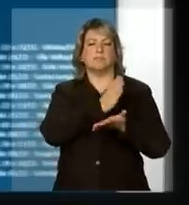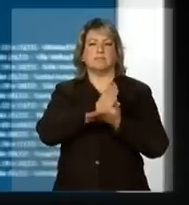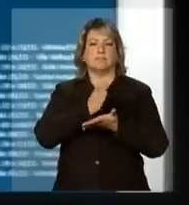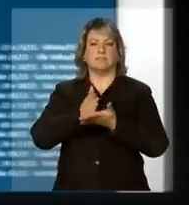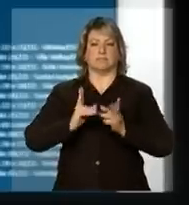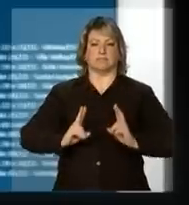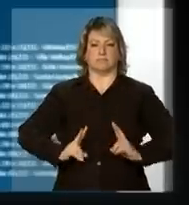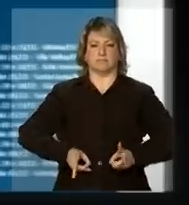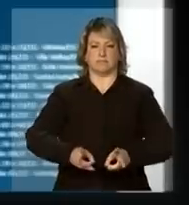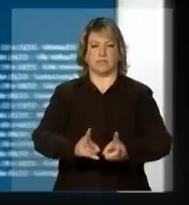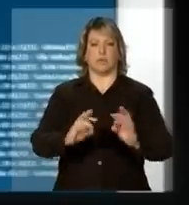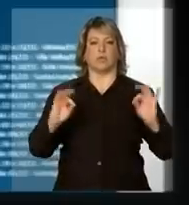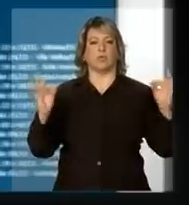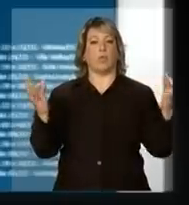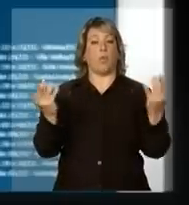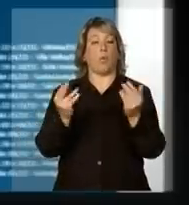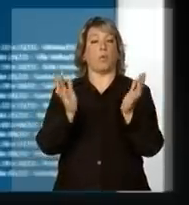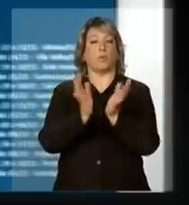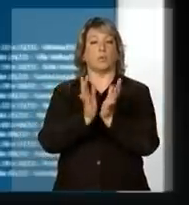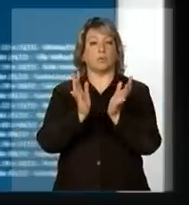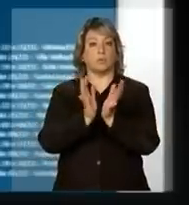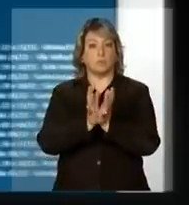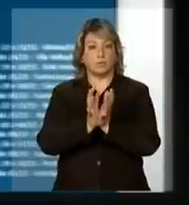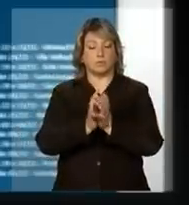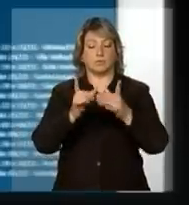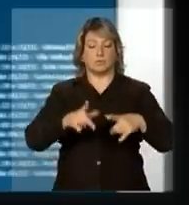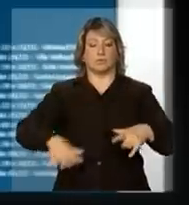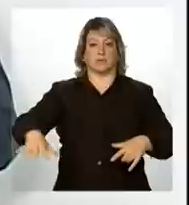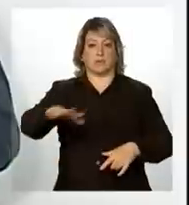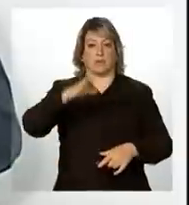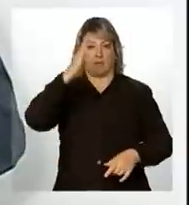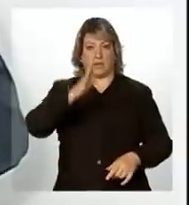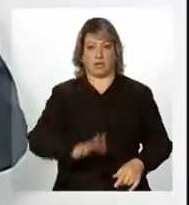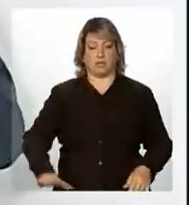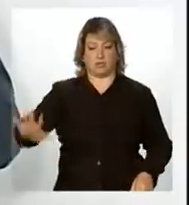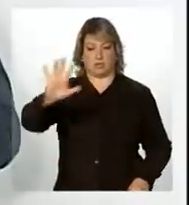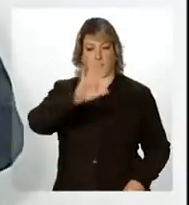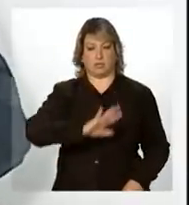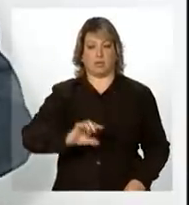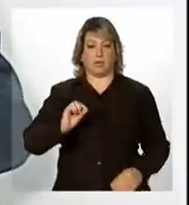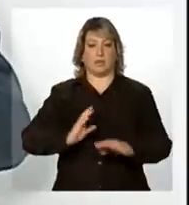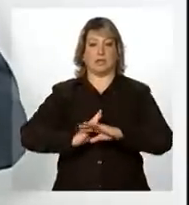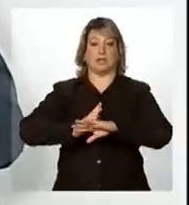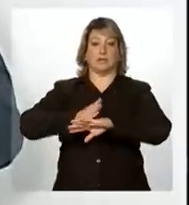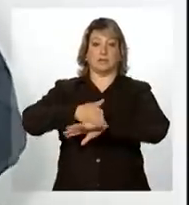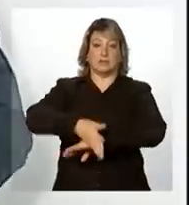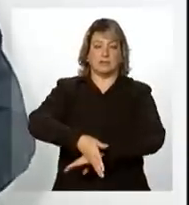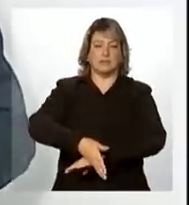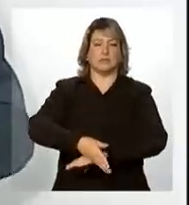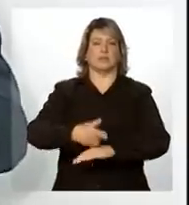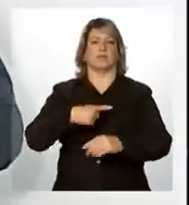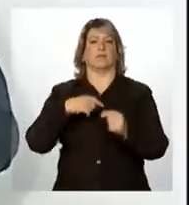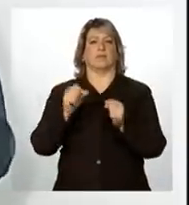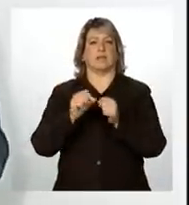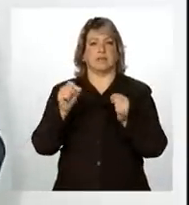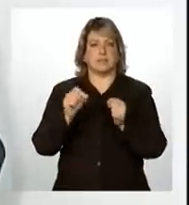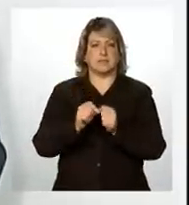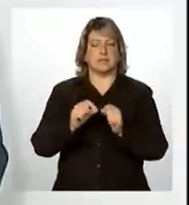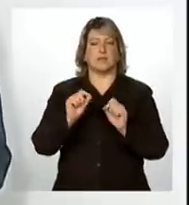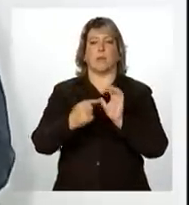para todo o território nacional no sentido de a gente ir introduzindo, consolidando,